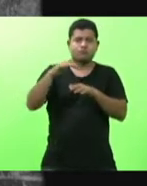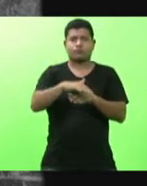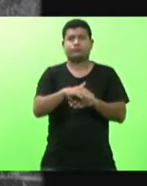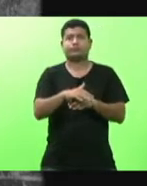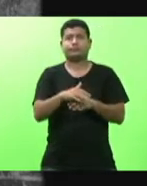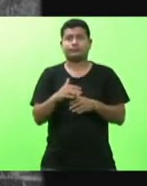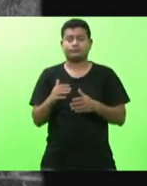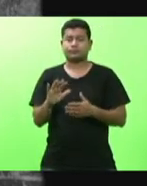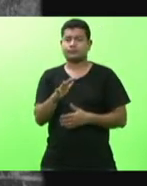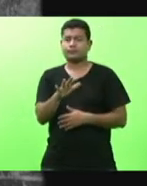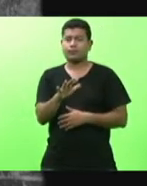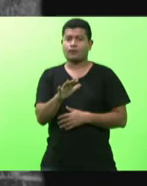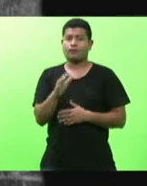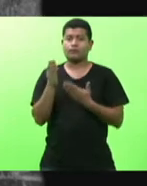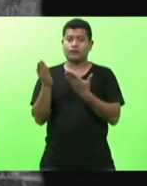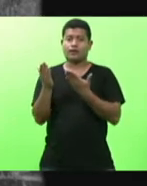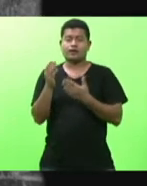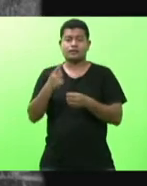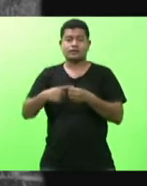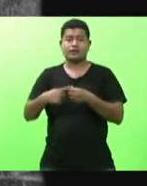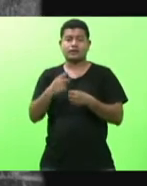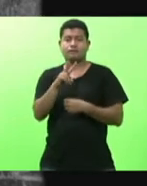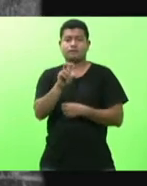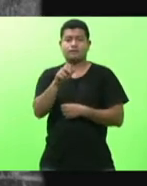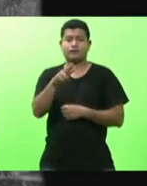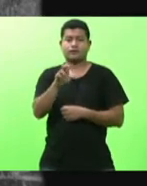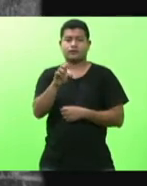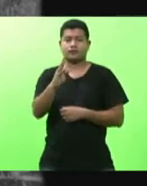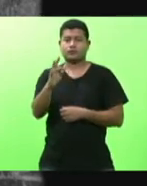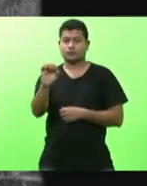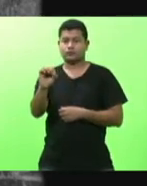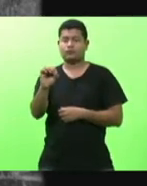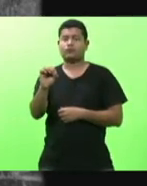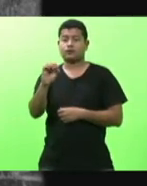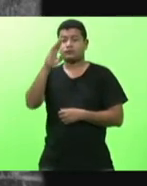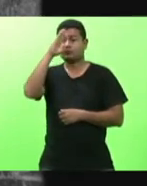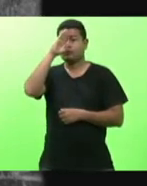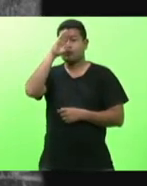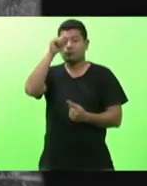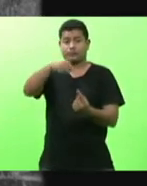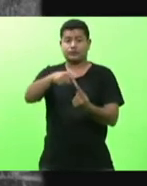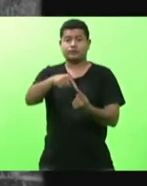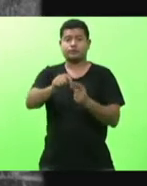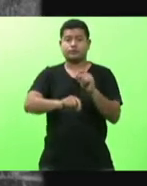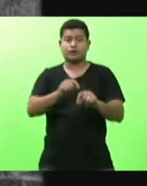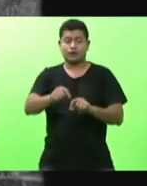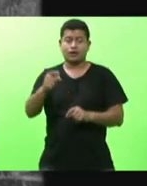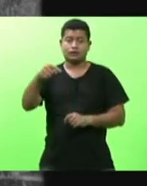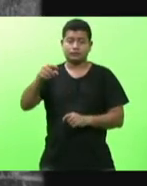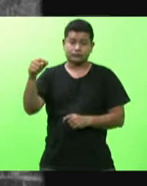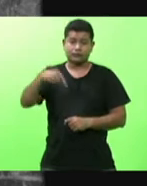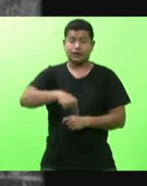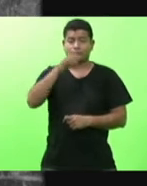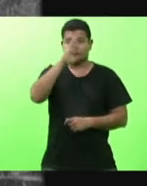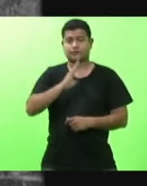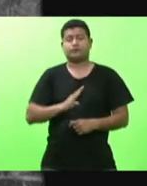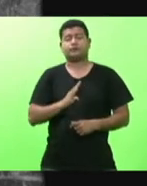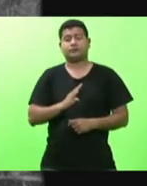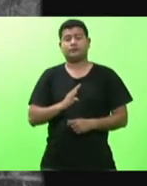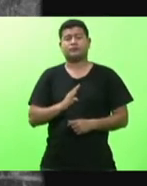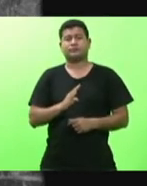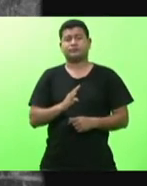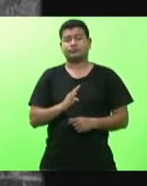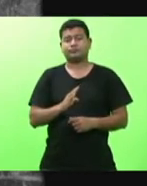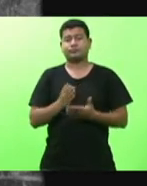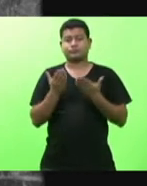da região de Vêneto com destino ao Brasil mais especificamente para a colônia